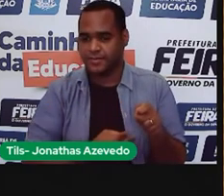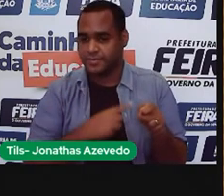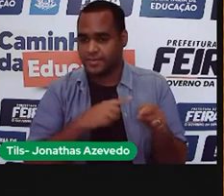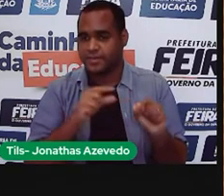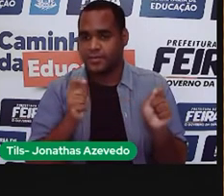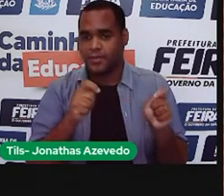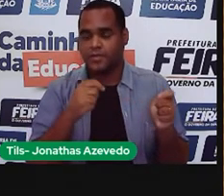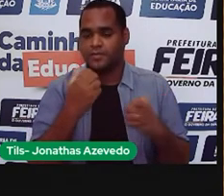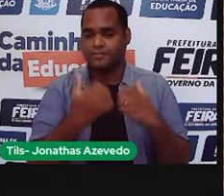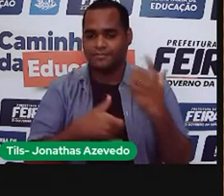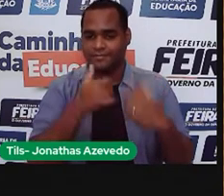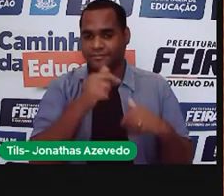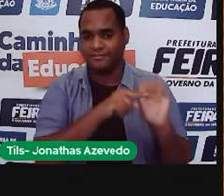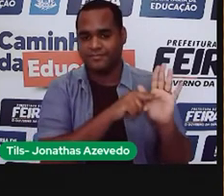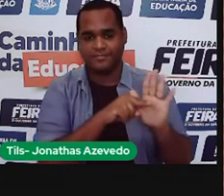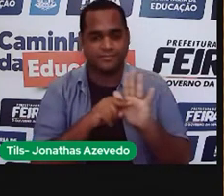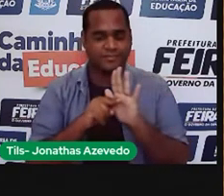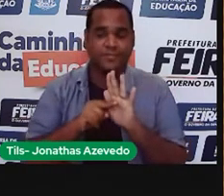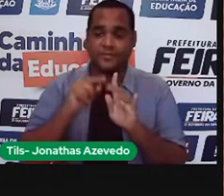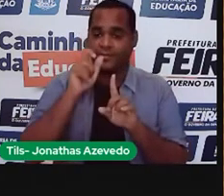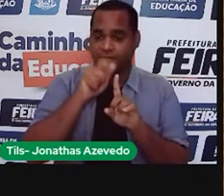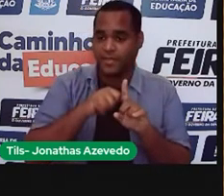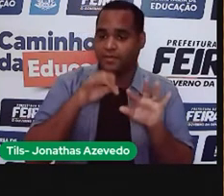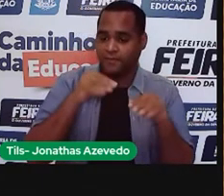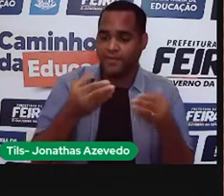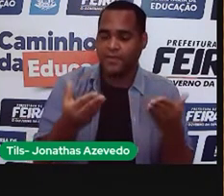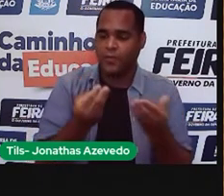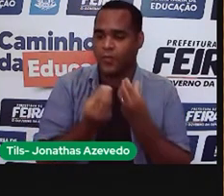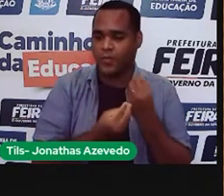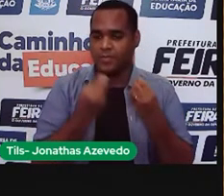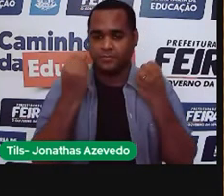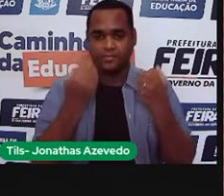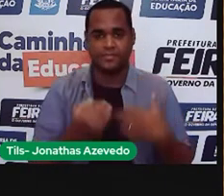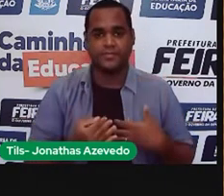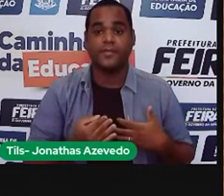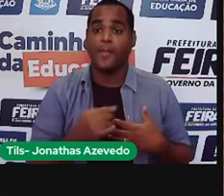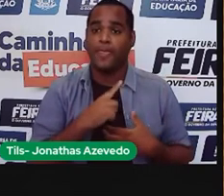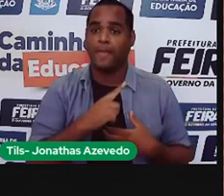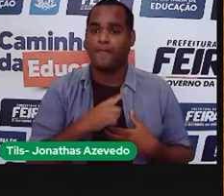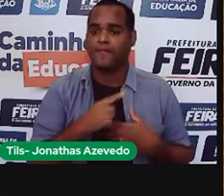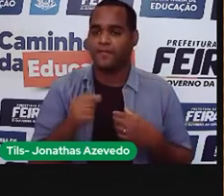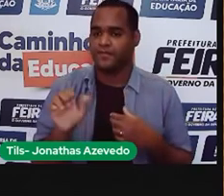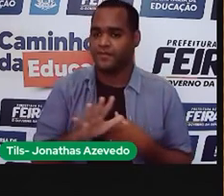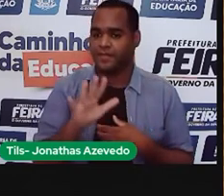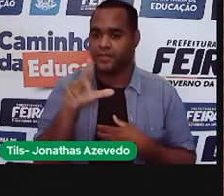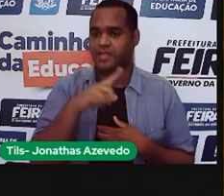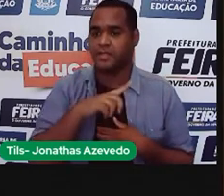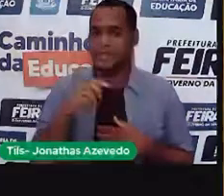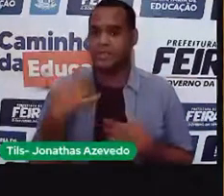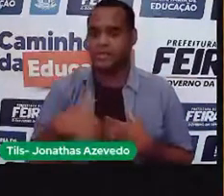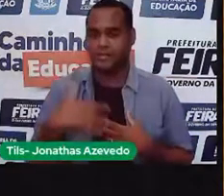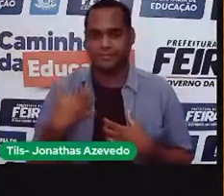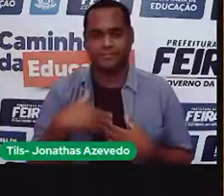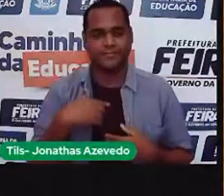mais eficientes ainda, para no final do mês não vir aquela conta, aquele valor absurdo para a gente ter que pagar.